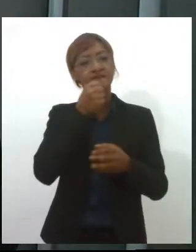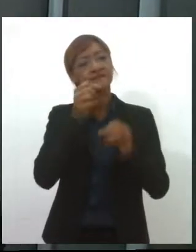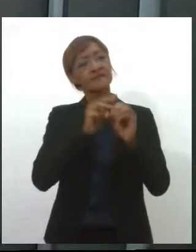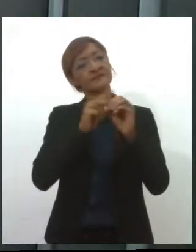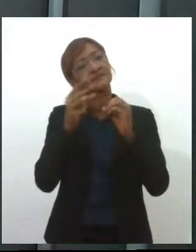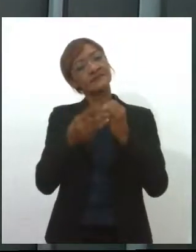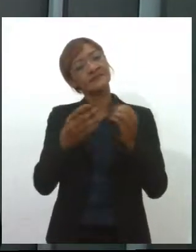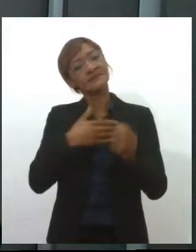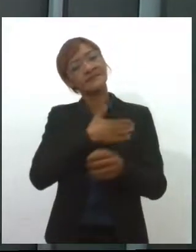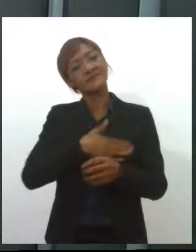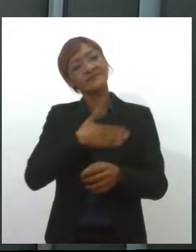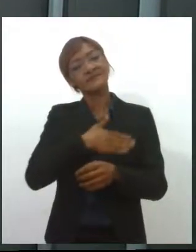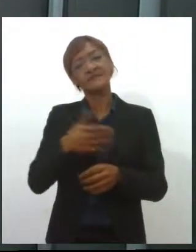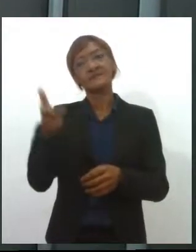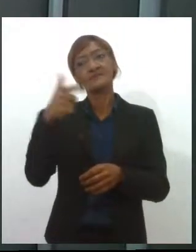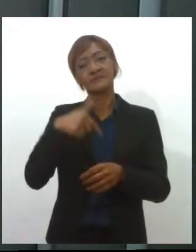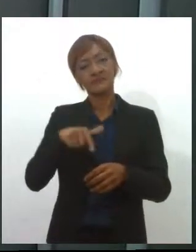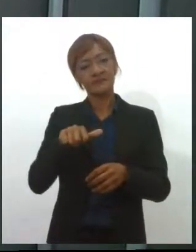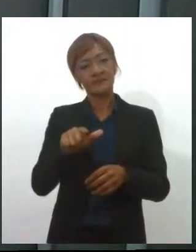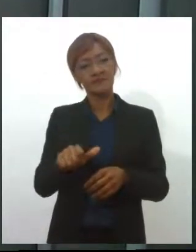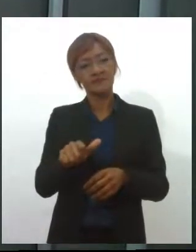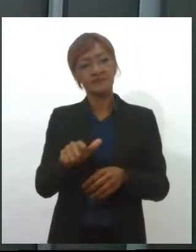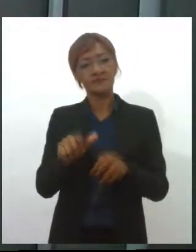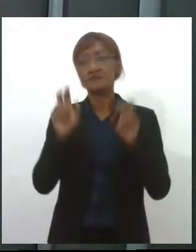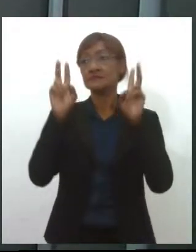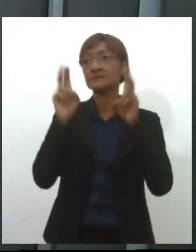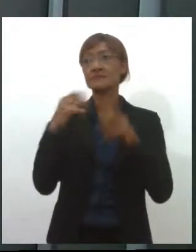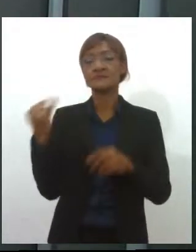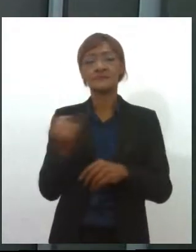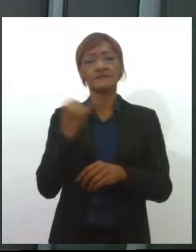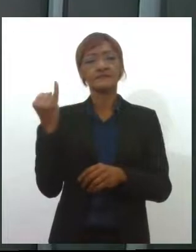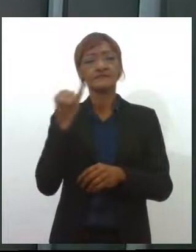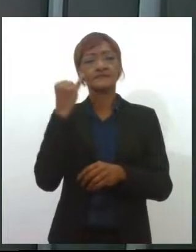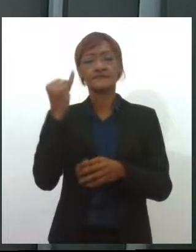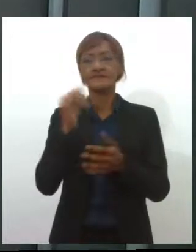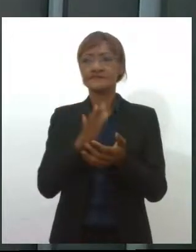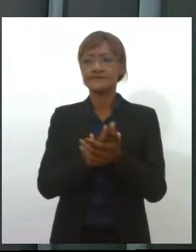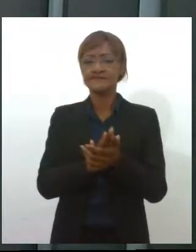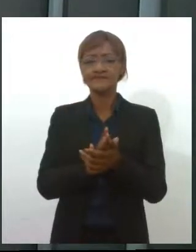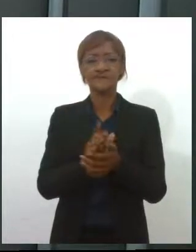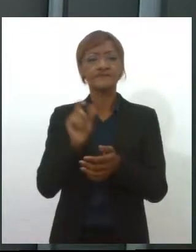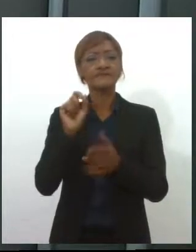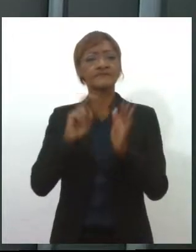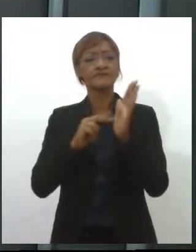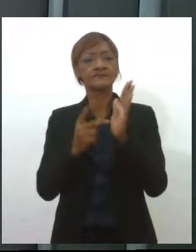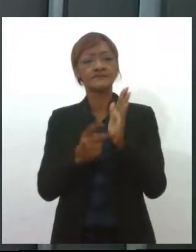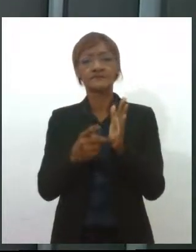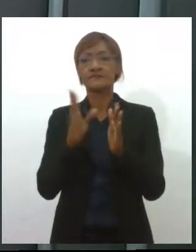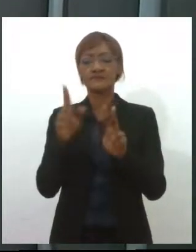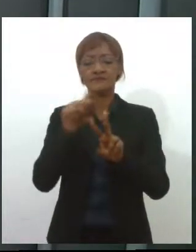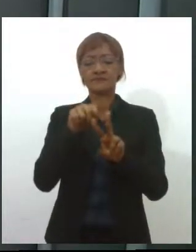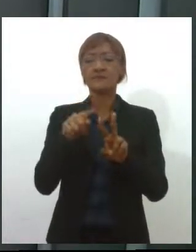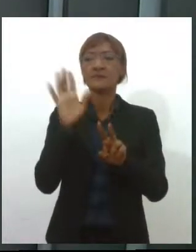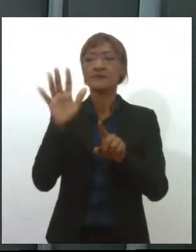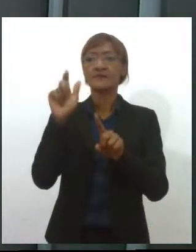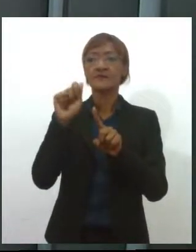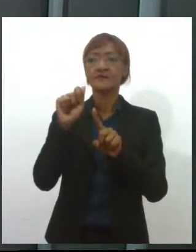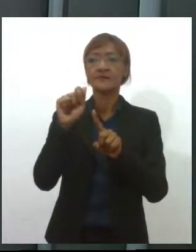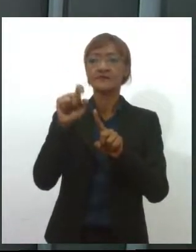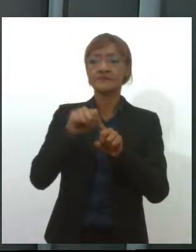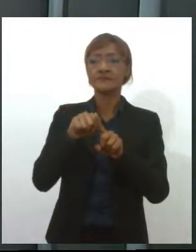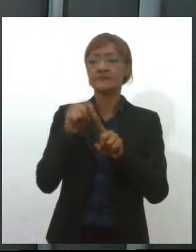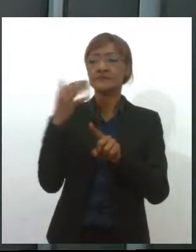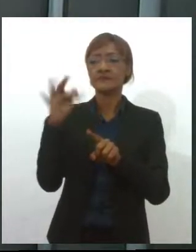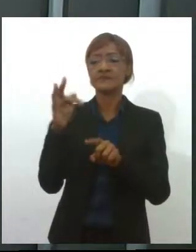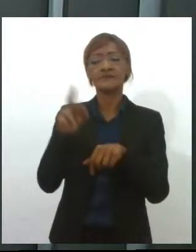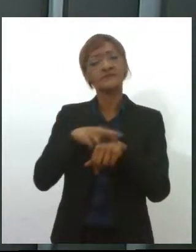Satisfação ter o senhor mais uma vez falando deste assunto importante. Fibromialgia, fevereiro roxo. O essa campanha tem de importante